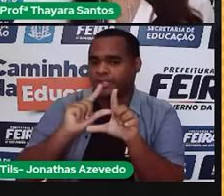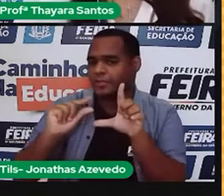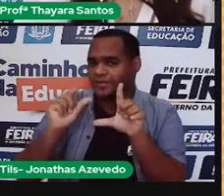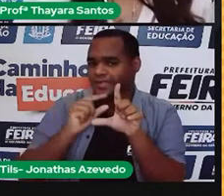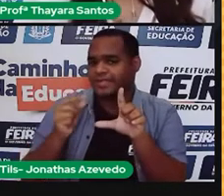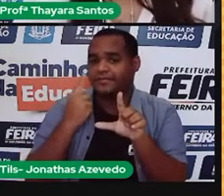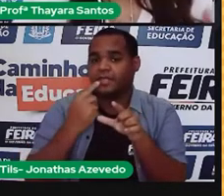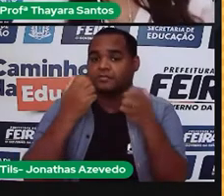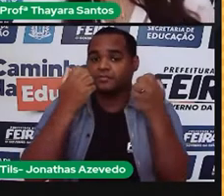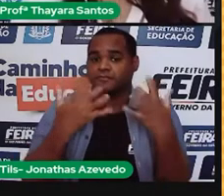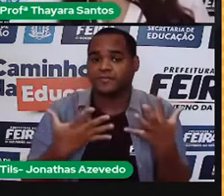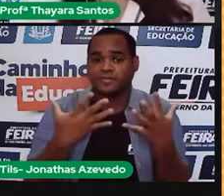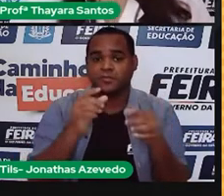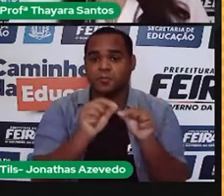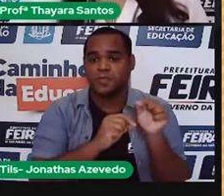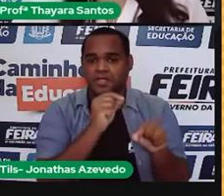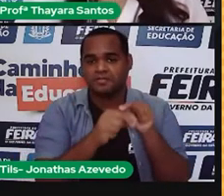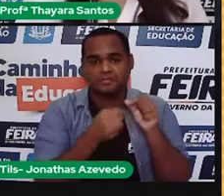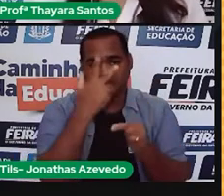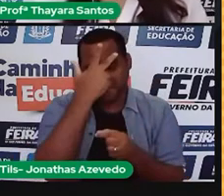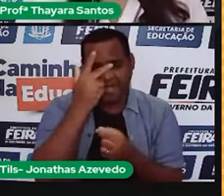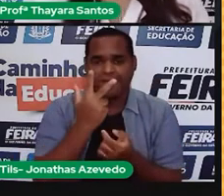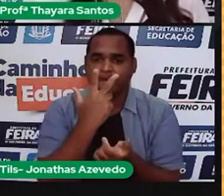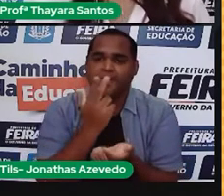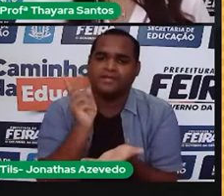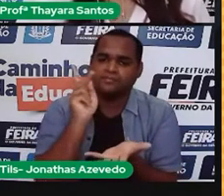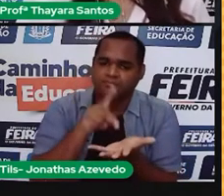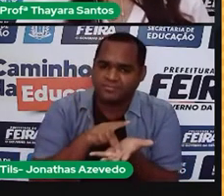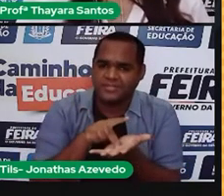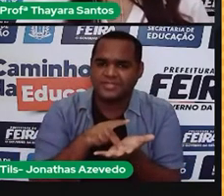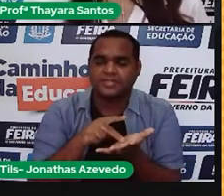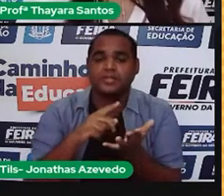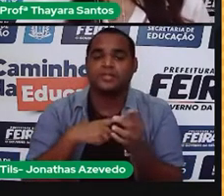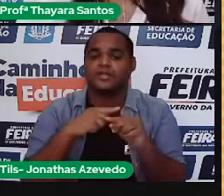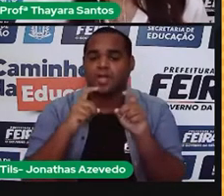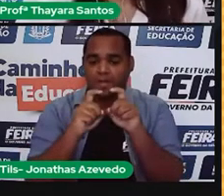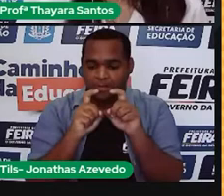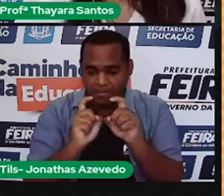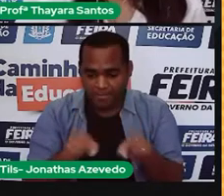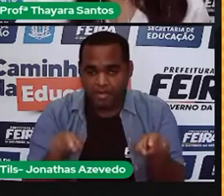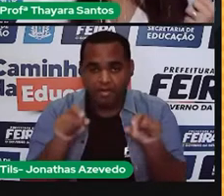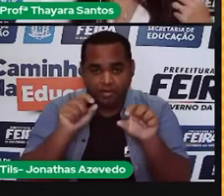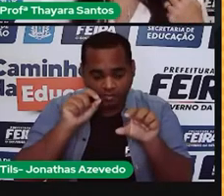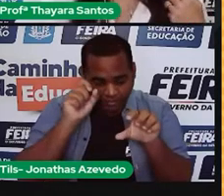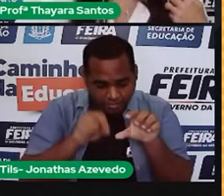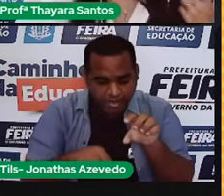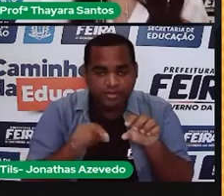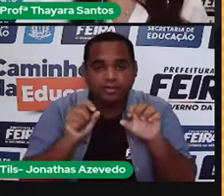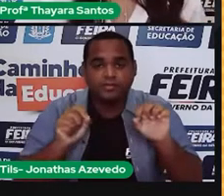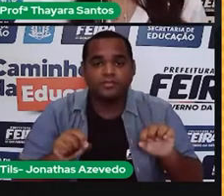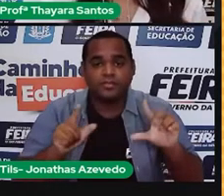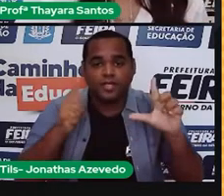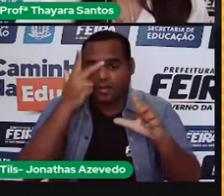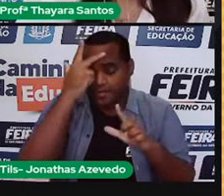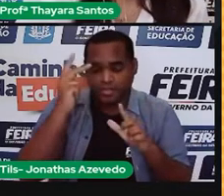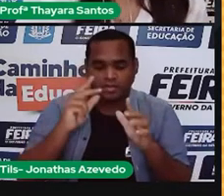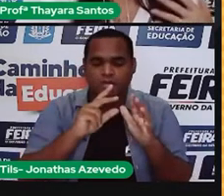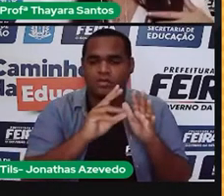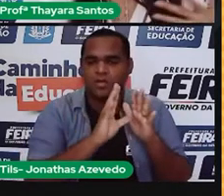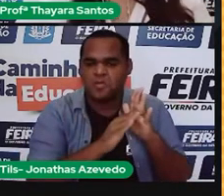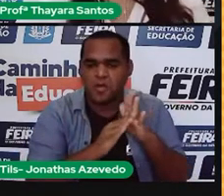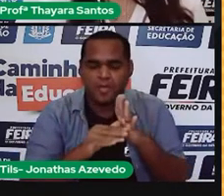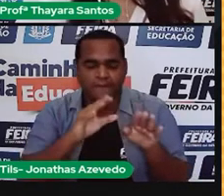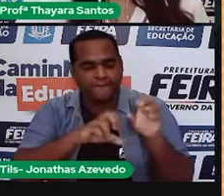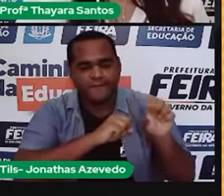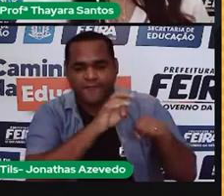uma propaganda de uma coisa que parece ser fácil, mas na verdade, quando você vai lá e clica naquele link, eles roubam suas informações,